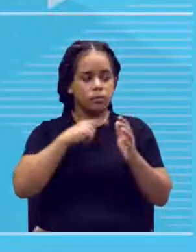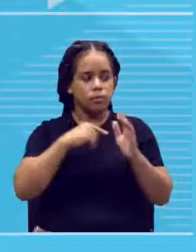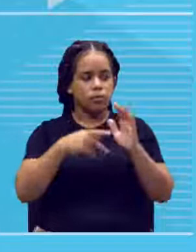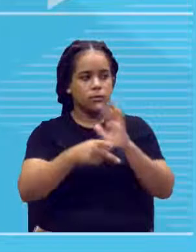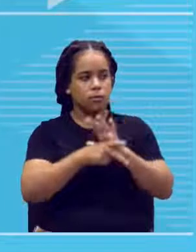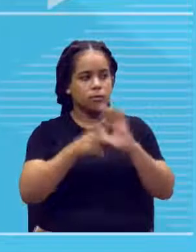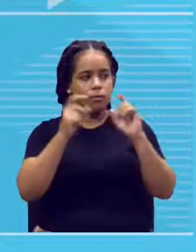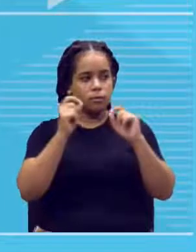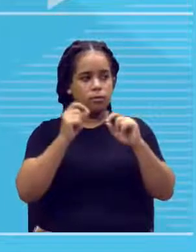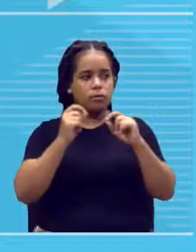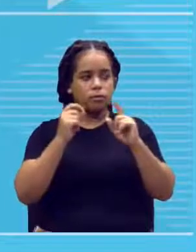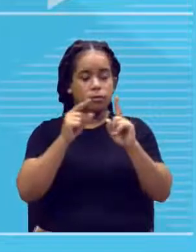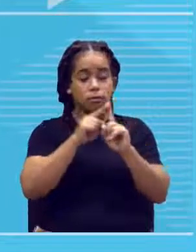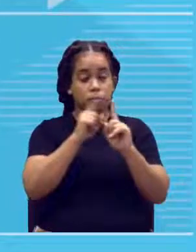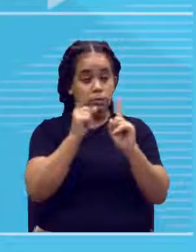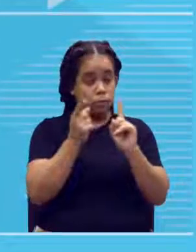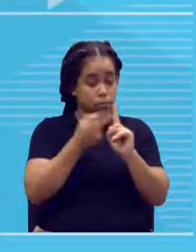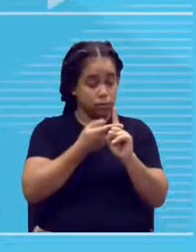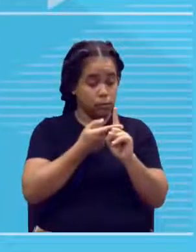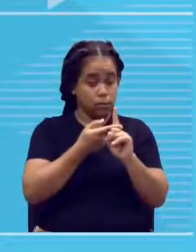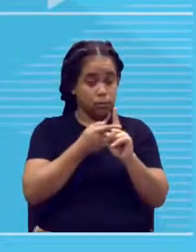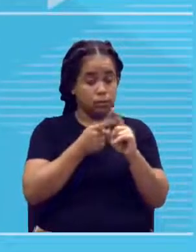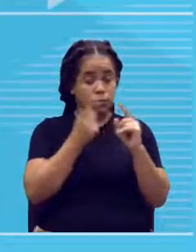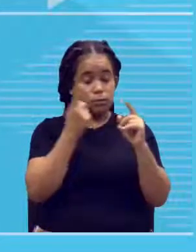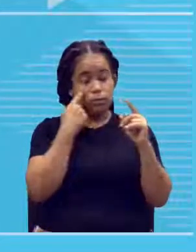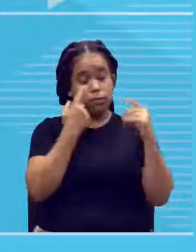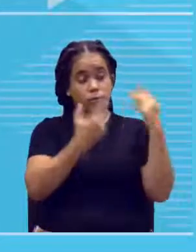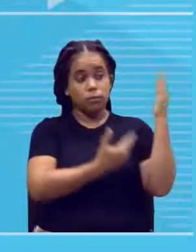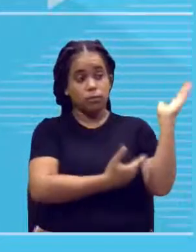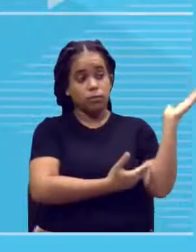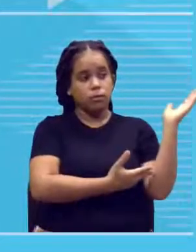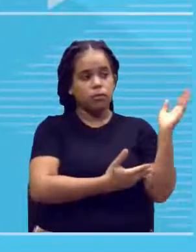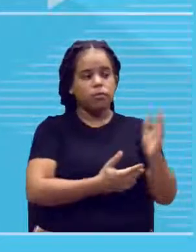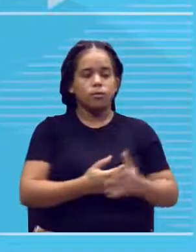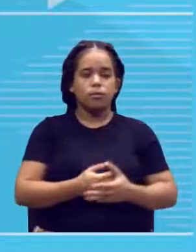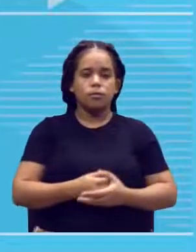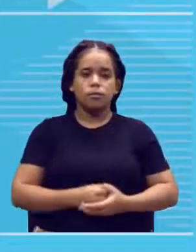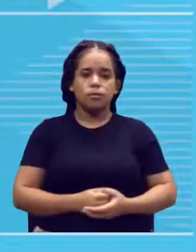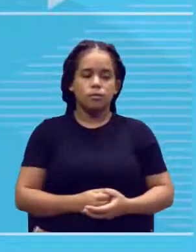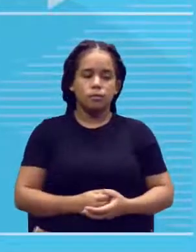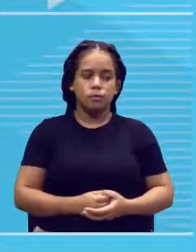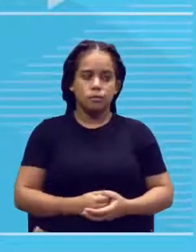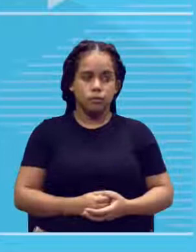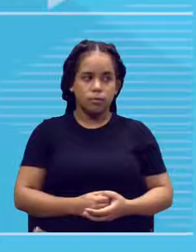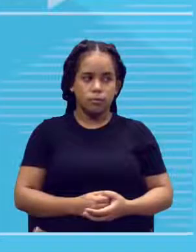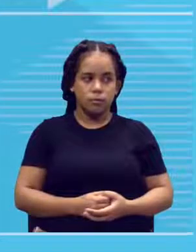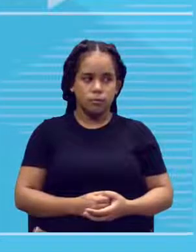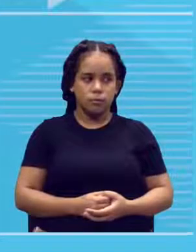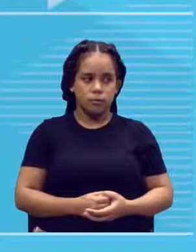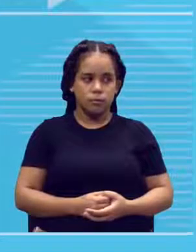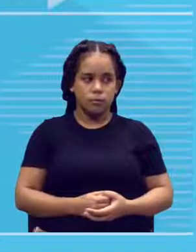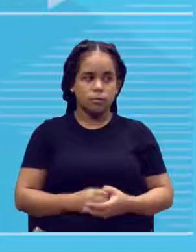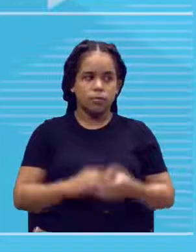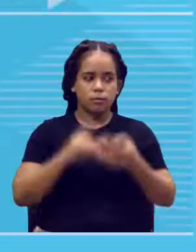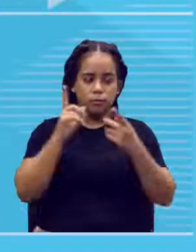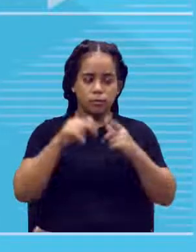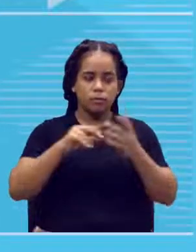gestações diferentes,